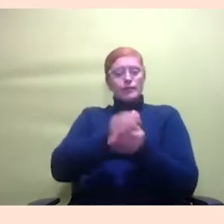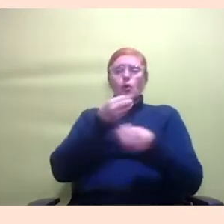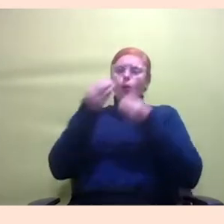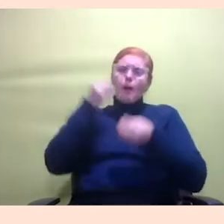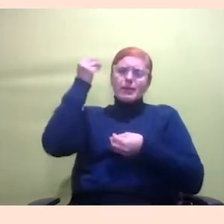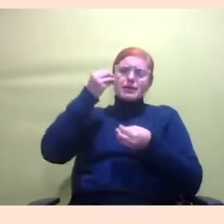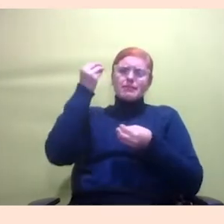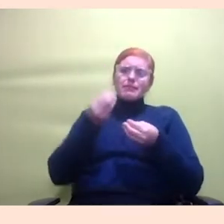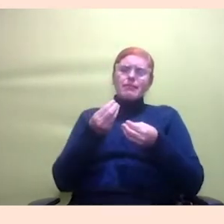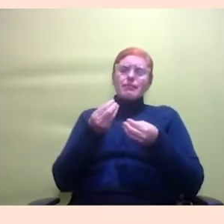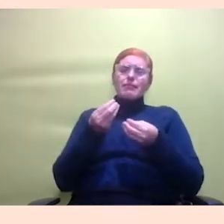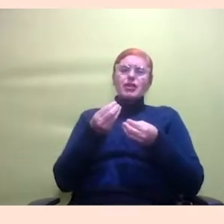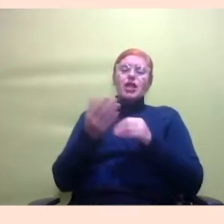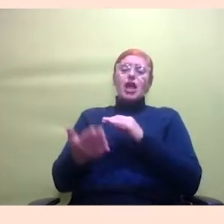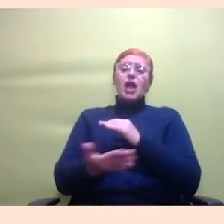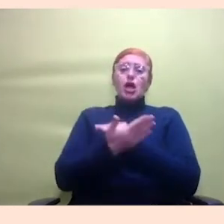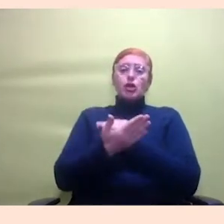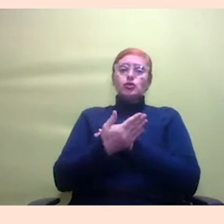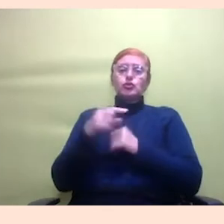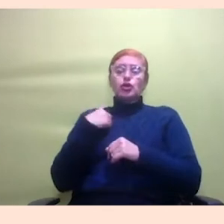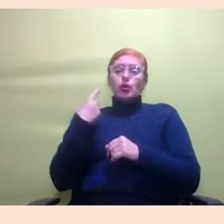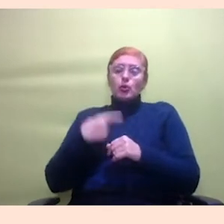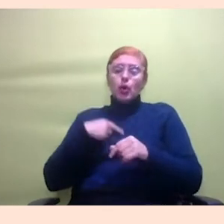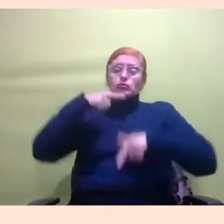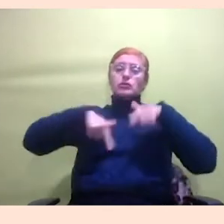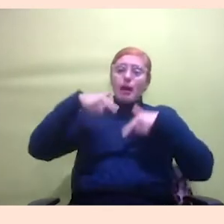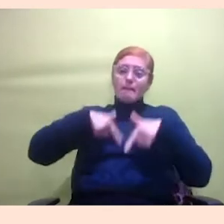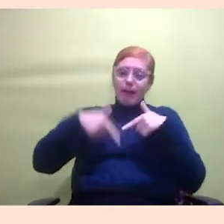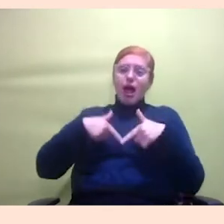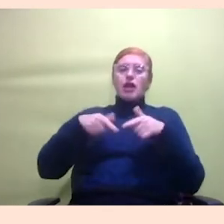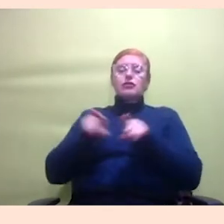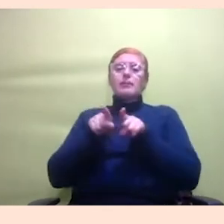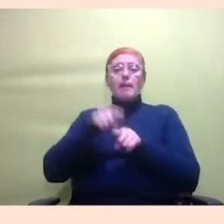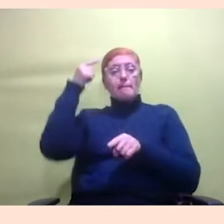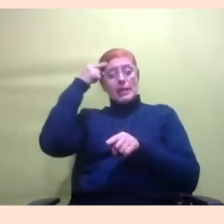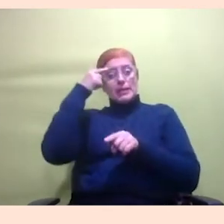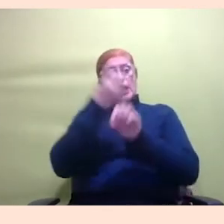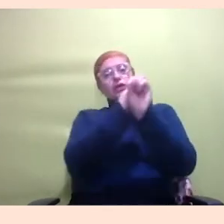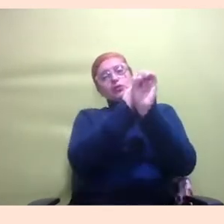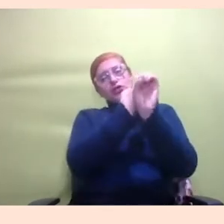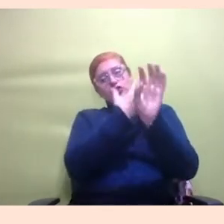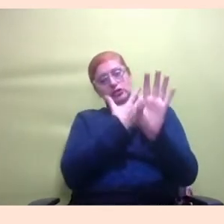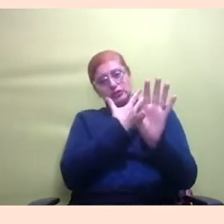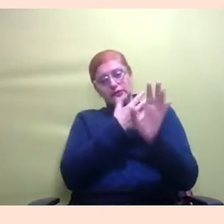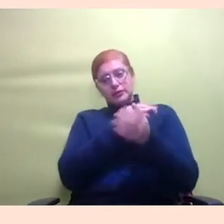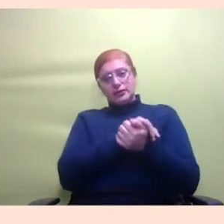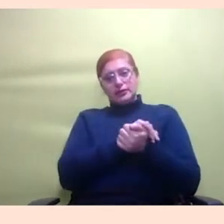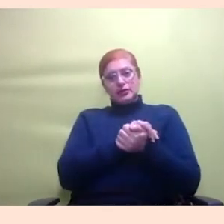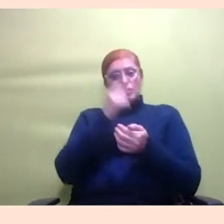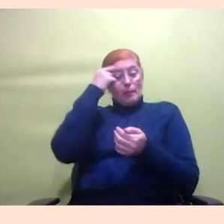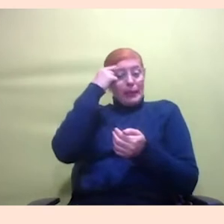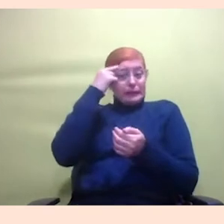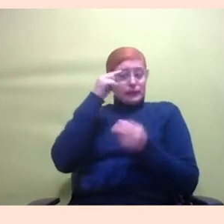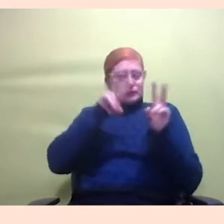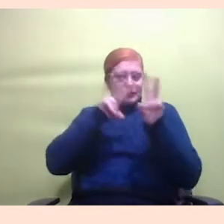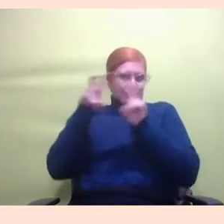nosso o nosso fazer né e o nosso pensar sobre educação à distância eu estou pensando sobre isso então não